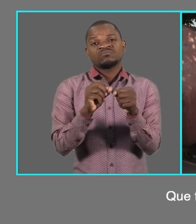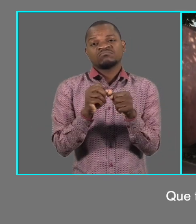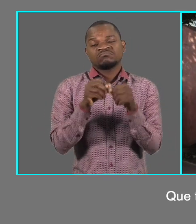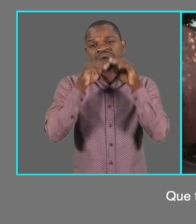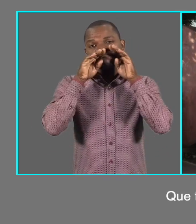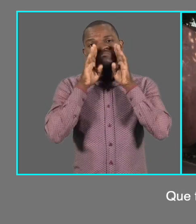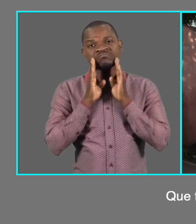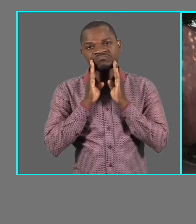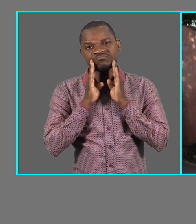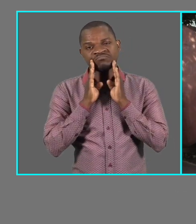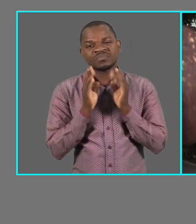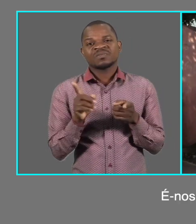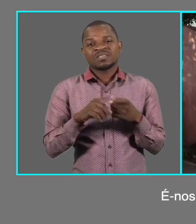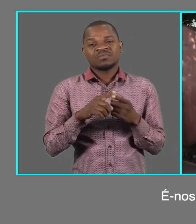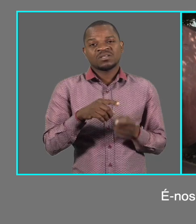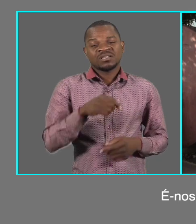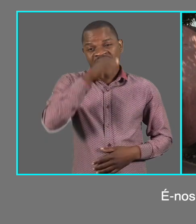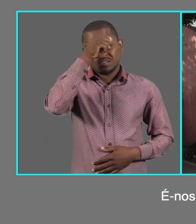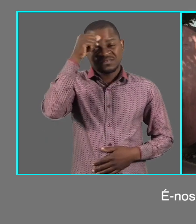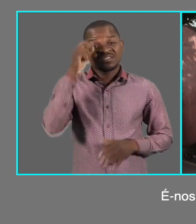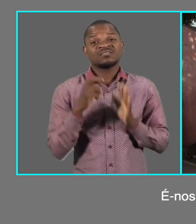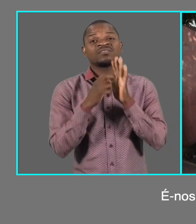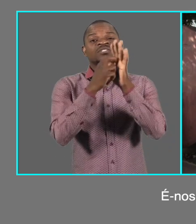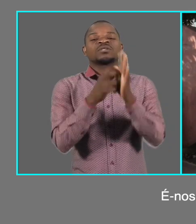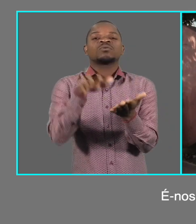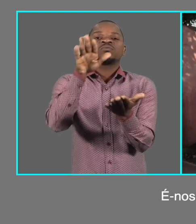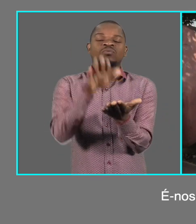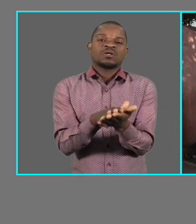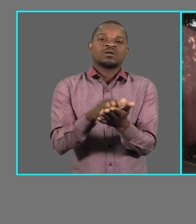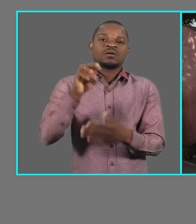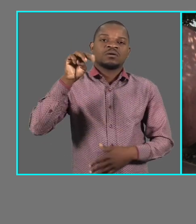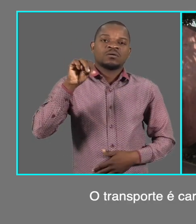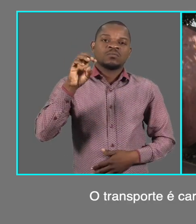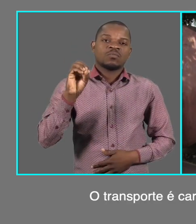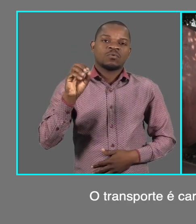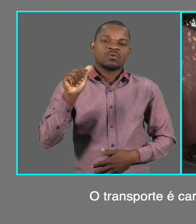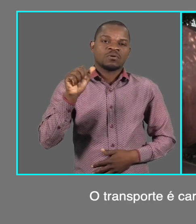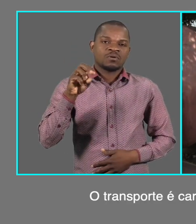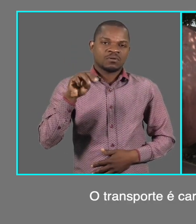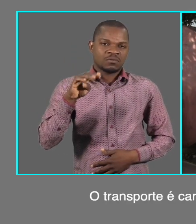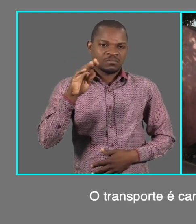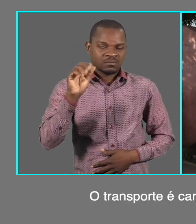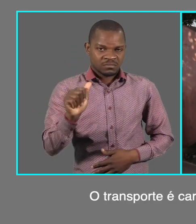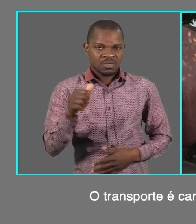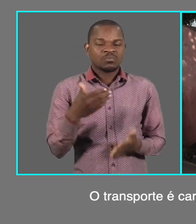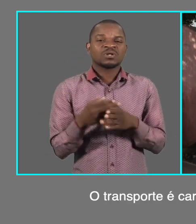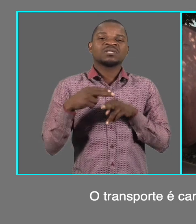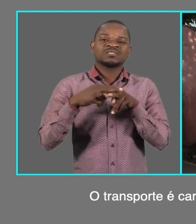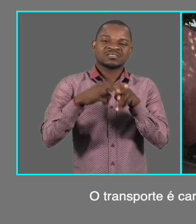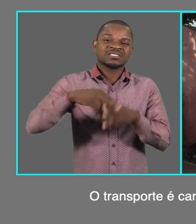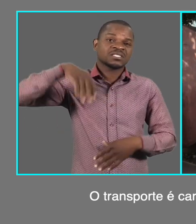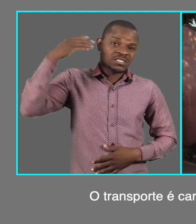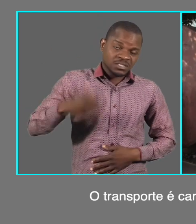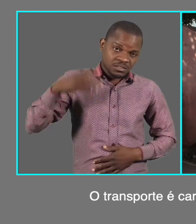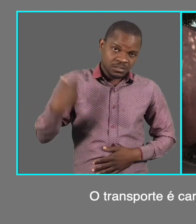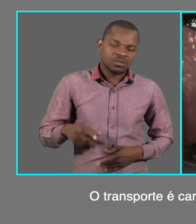É só lamentar. É-nos difícil até ir a Moamba. O transporte é caro e ficamos